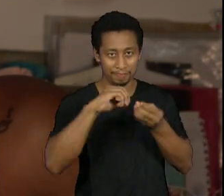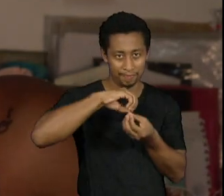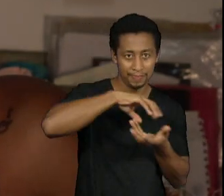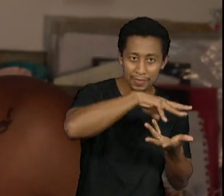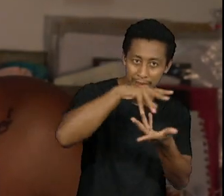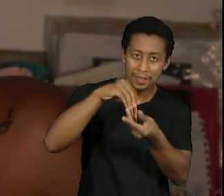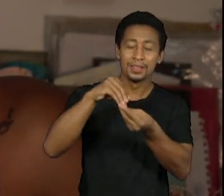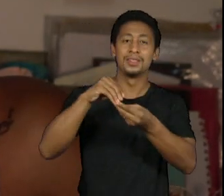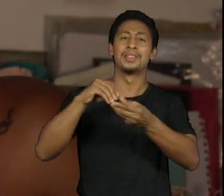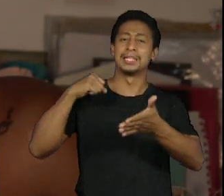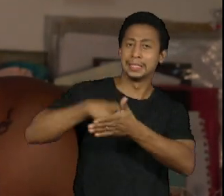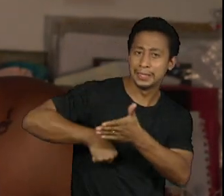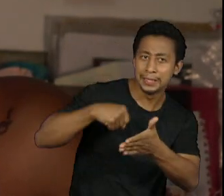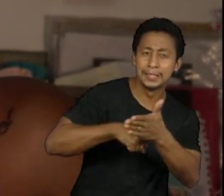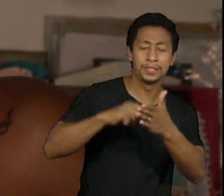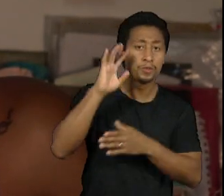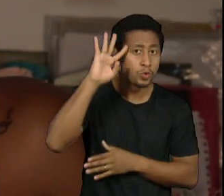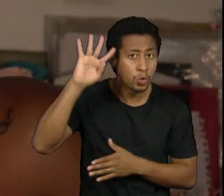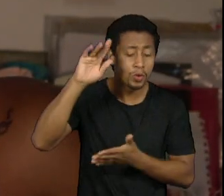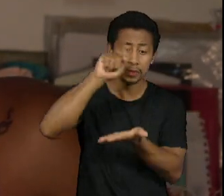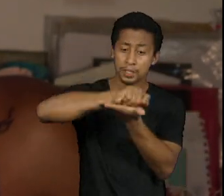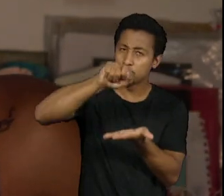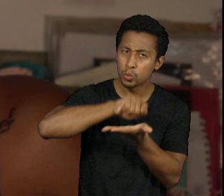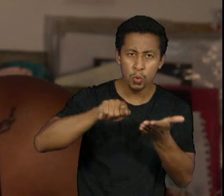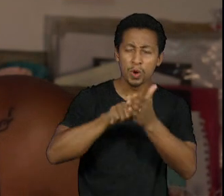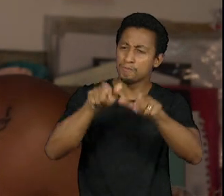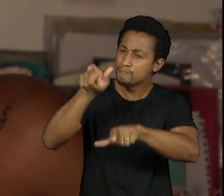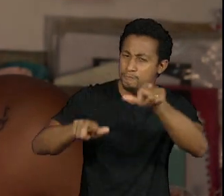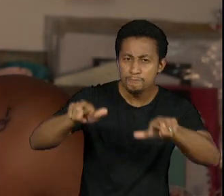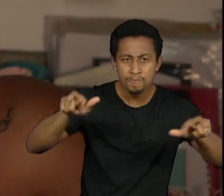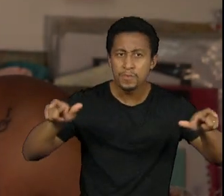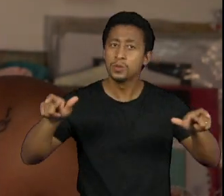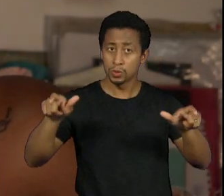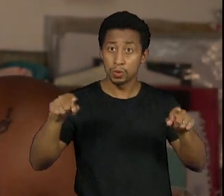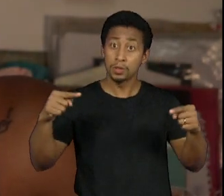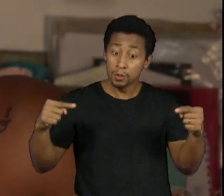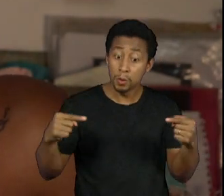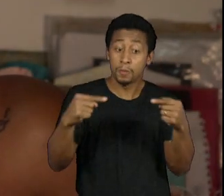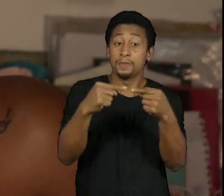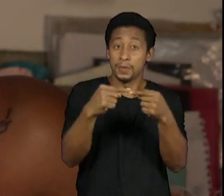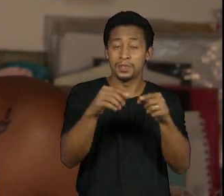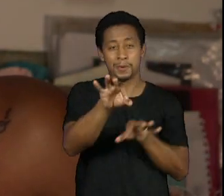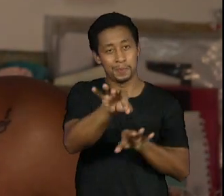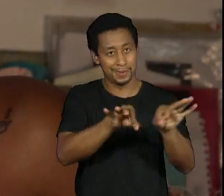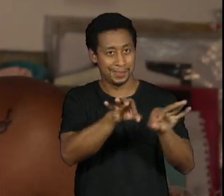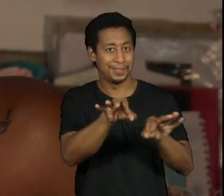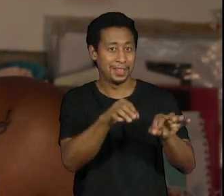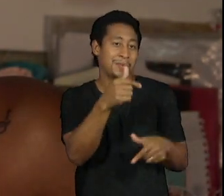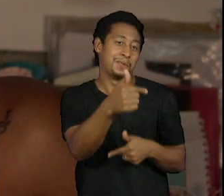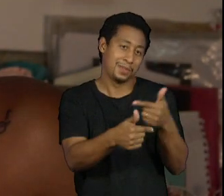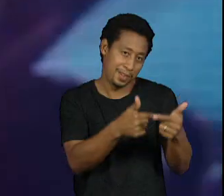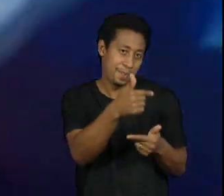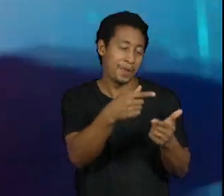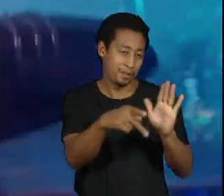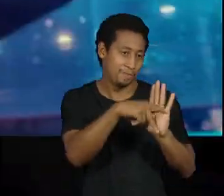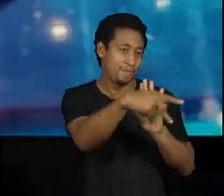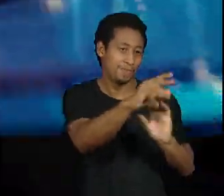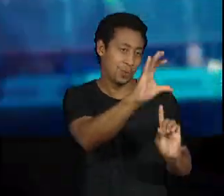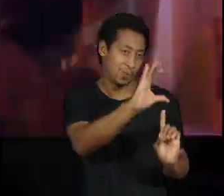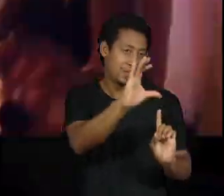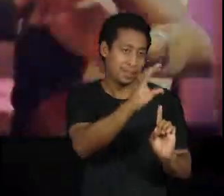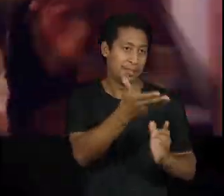filósofos escritores uma série de pessoas que tem a ver com o projeto o trabalho daquele cliente.